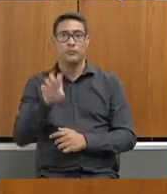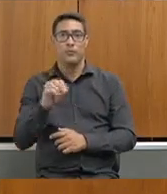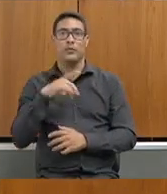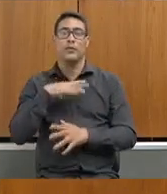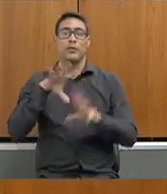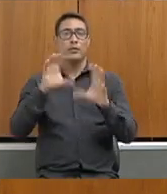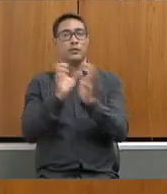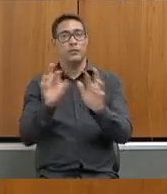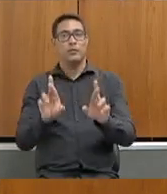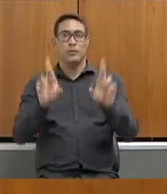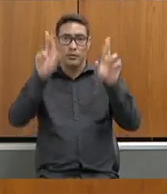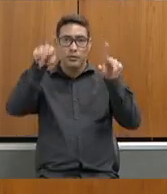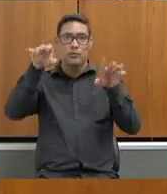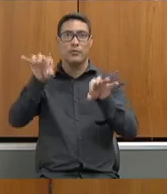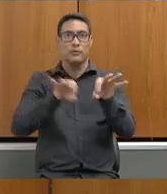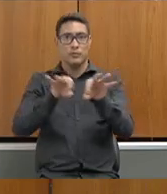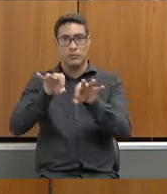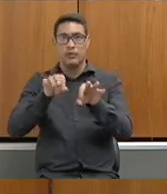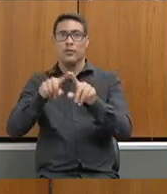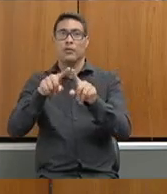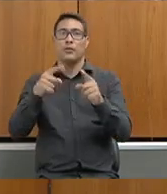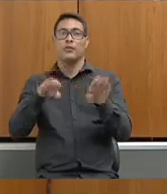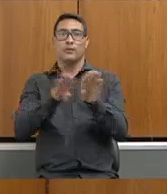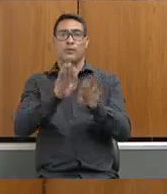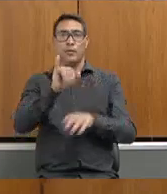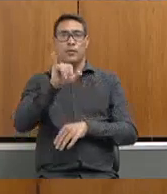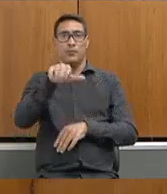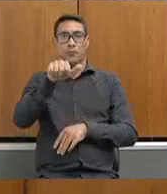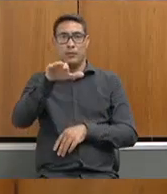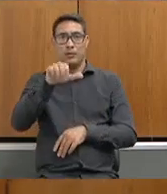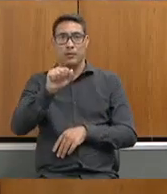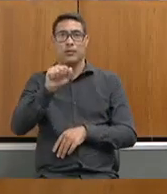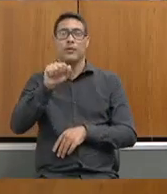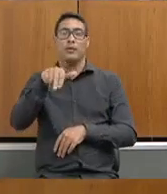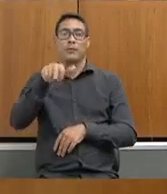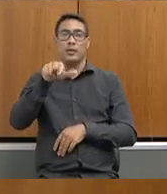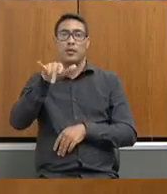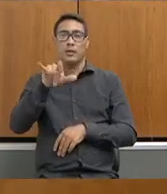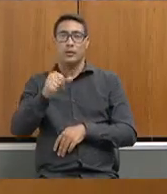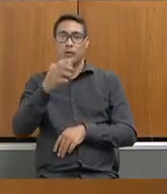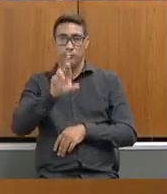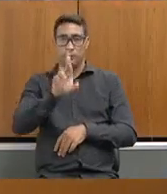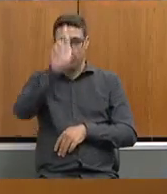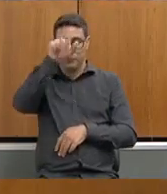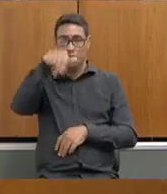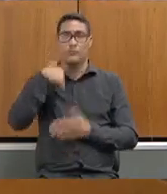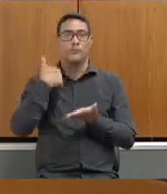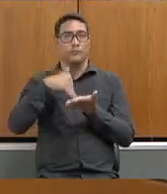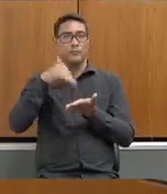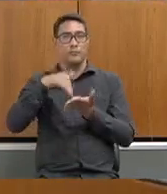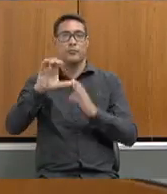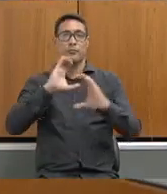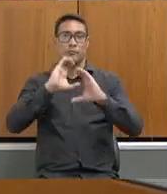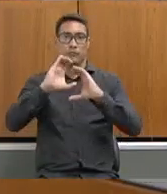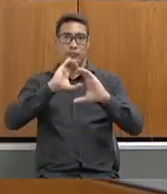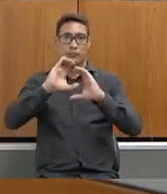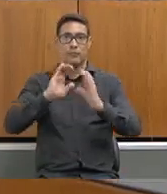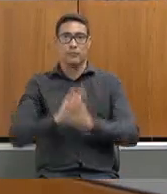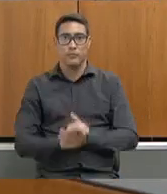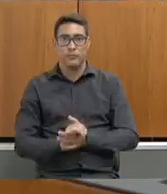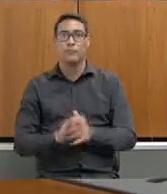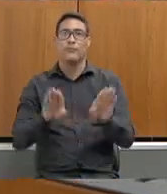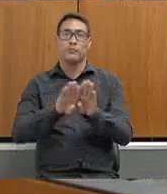cerimonial da Secretaria de Estado da Educação, Bianca Marinho, chefe da Assessoria de Comunicação da Secretaria de Estado da Educação,